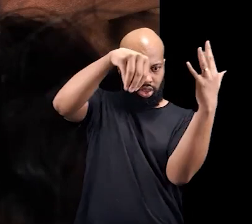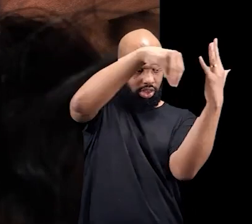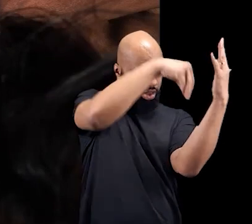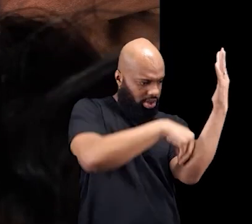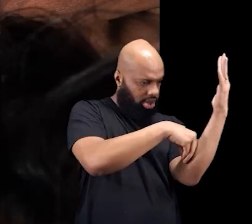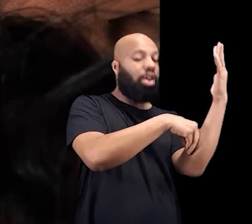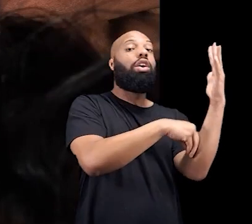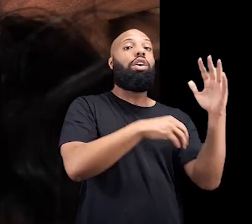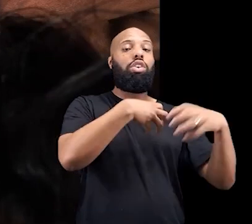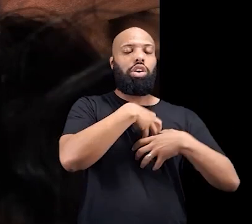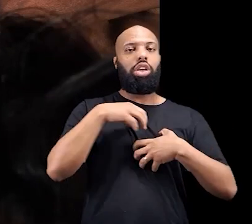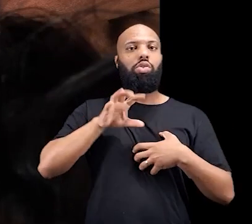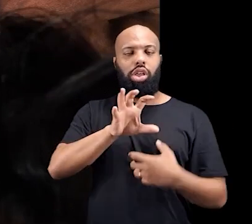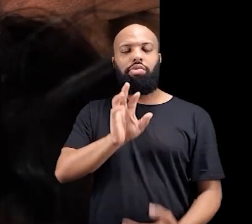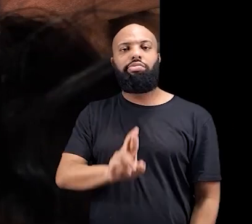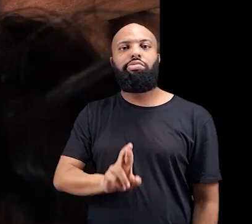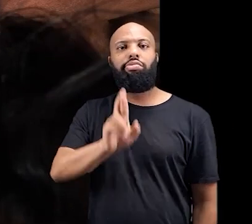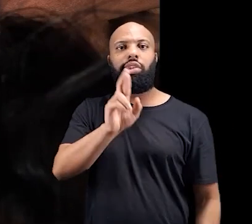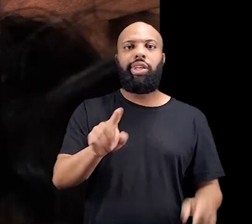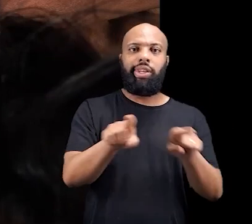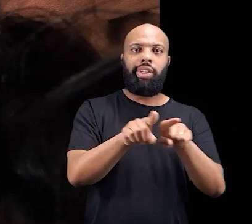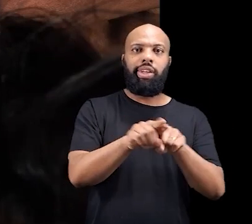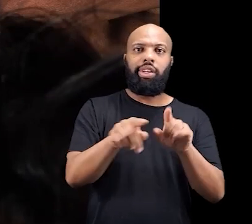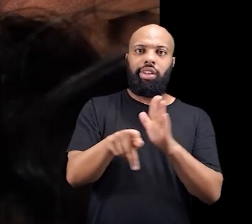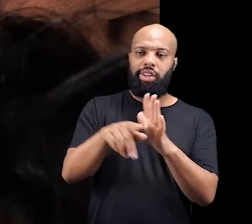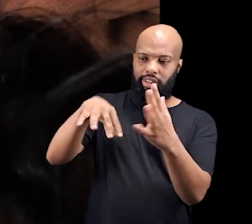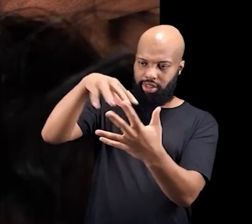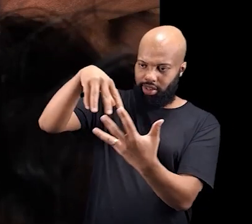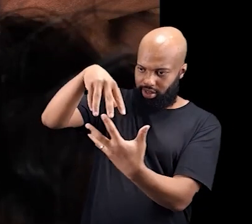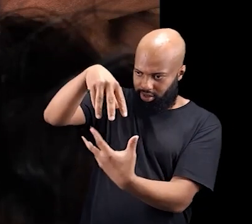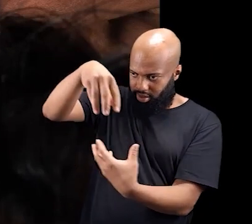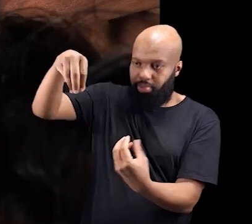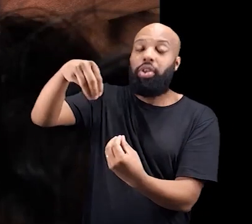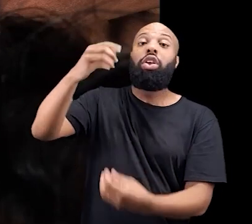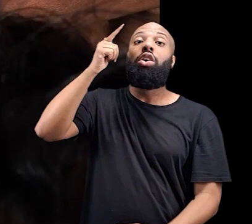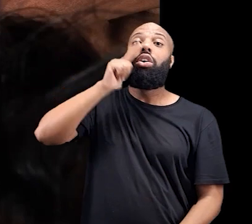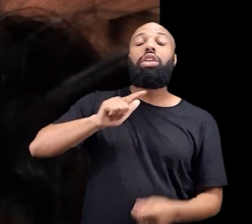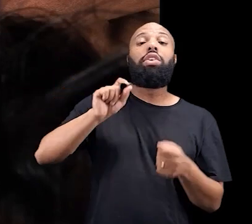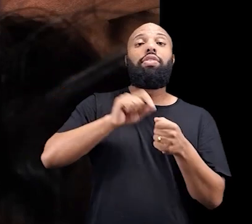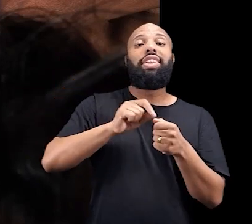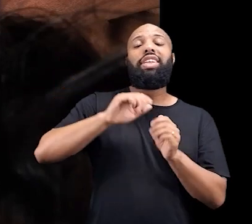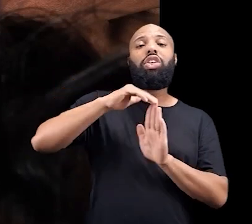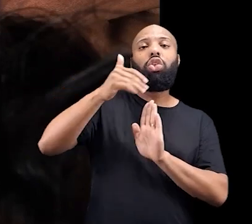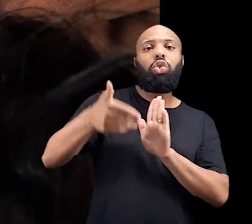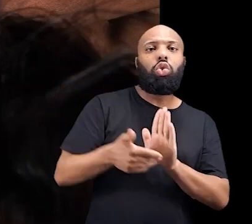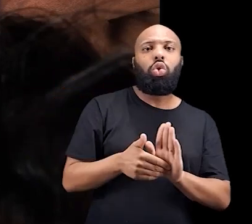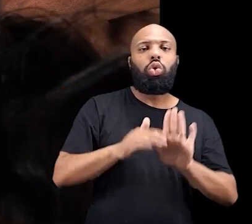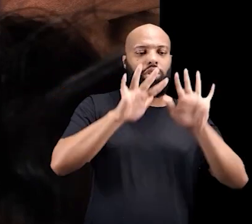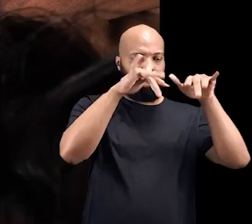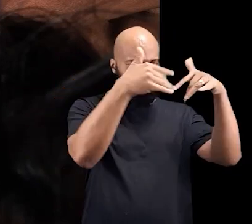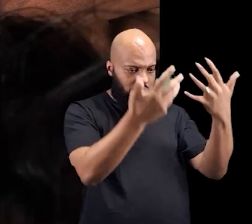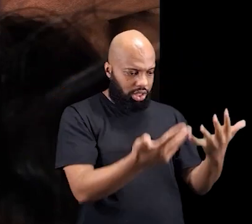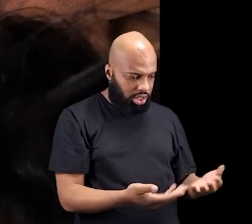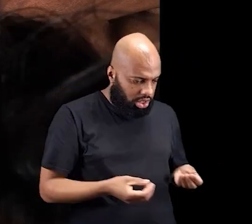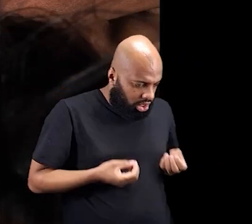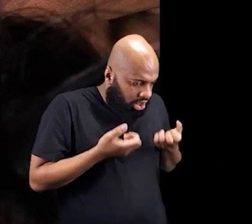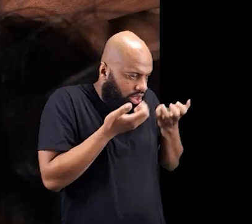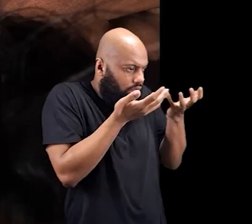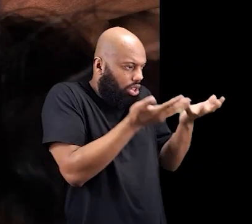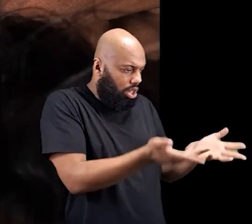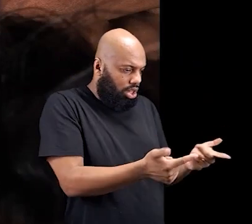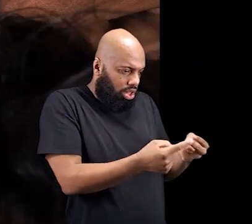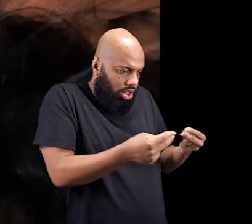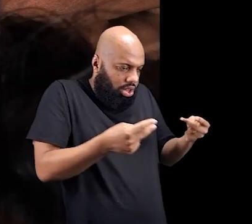com essa representação desse espírito, eles possam fazer todas as